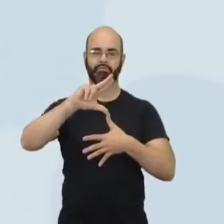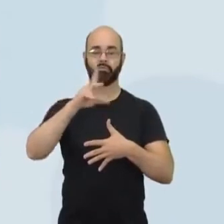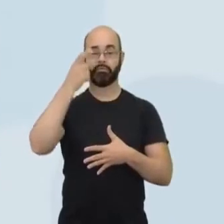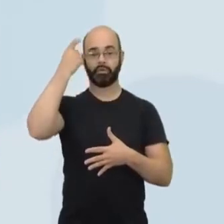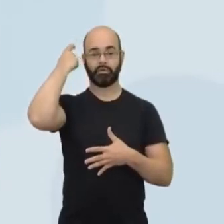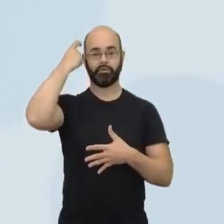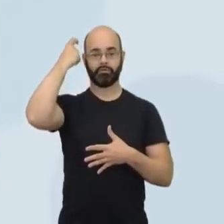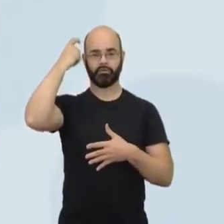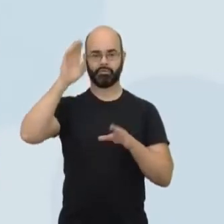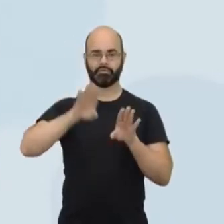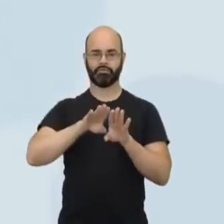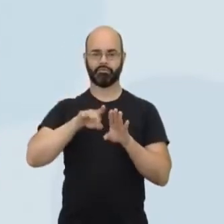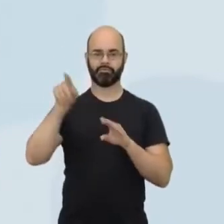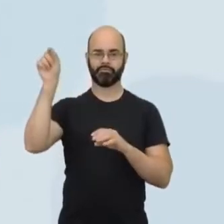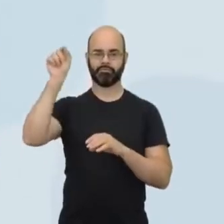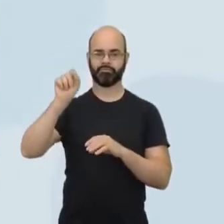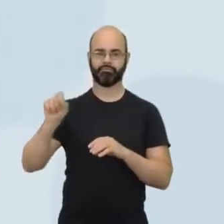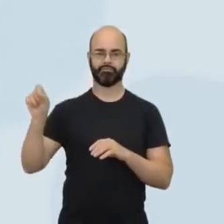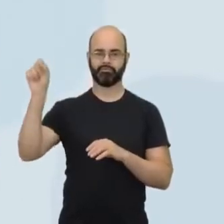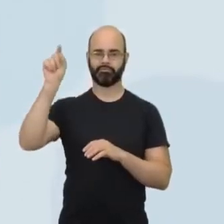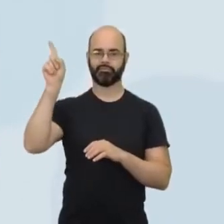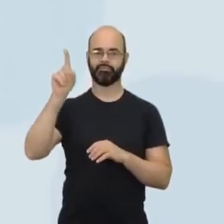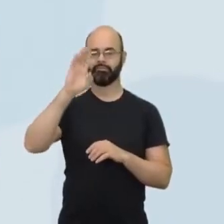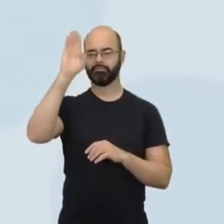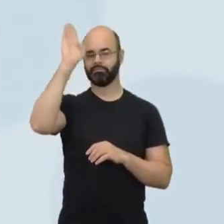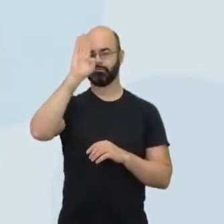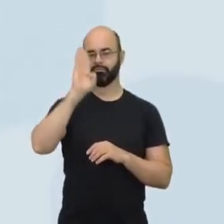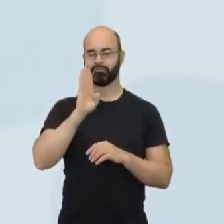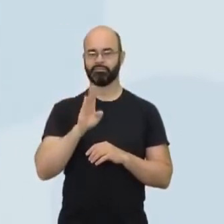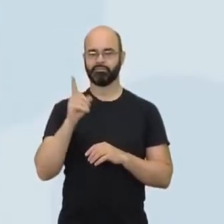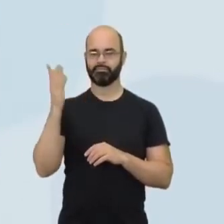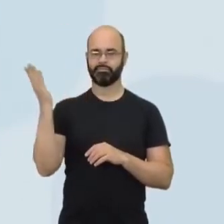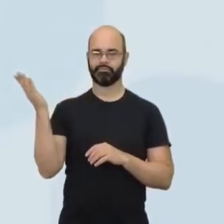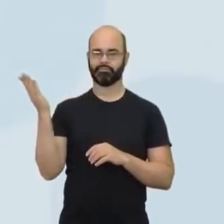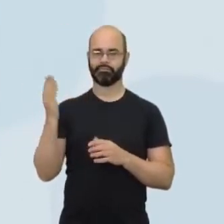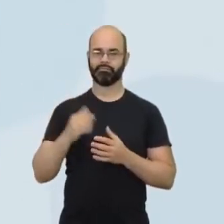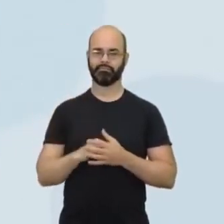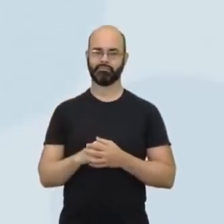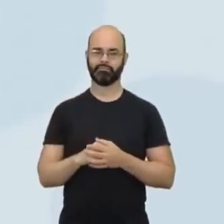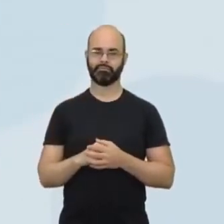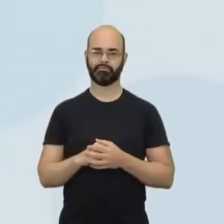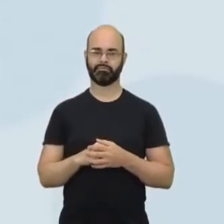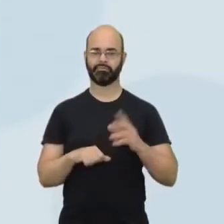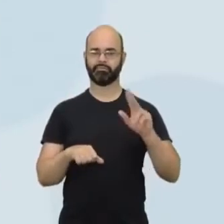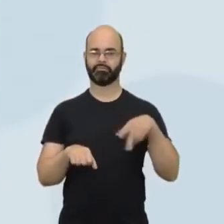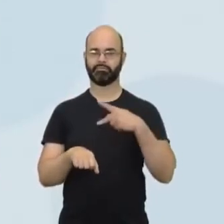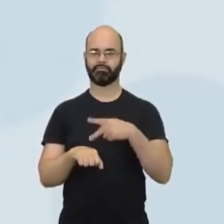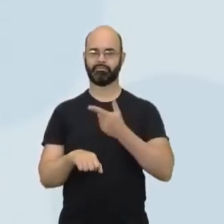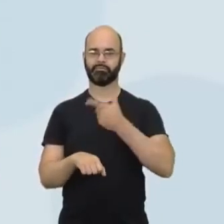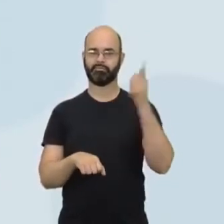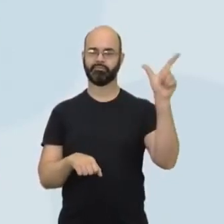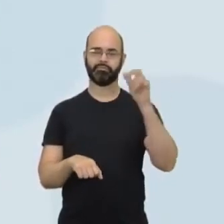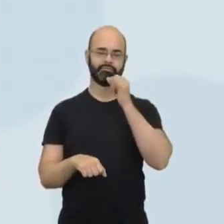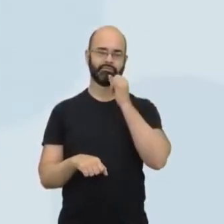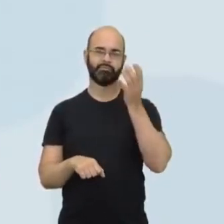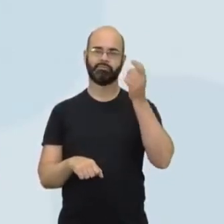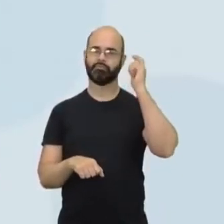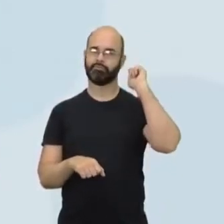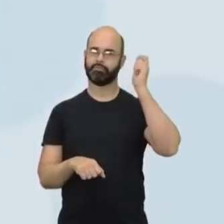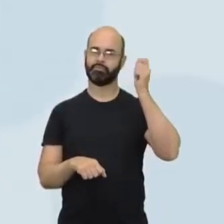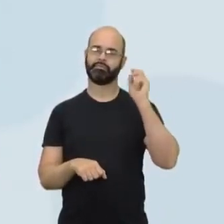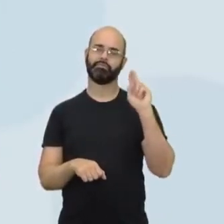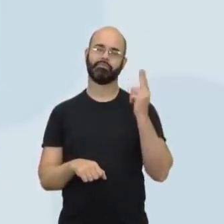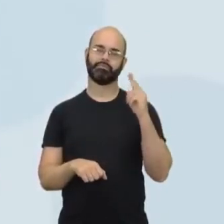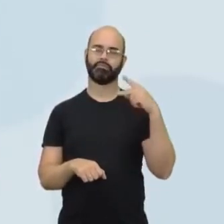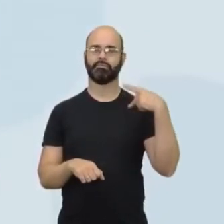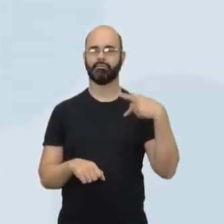México, né? Vamos aqui, a gente percebe que o Brasil, né? Como outros países, o caso aí da Argentina, Uruguai, Paraguai,